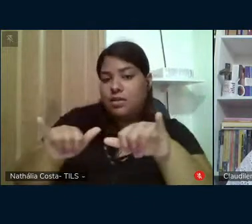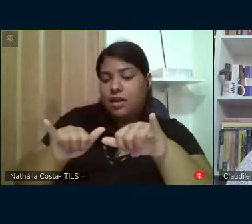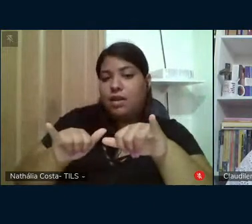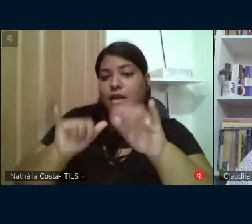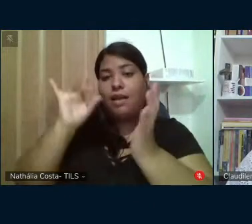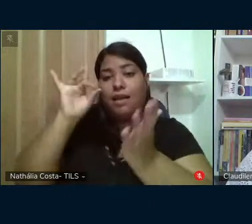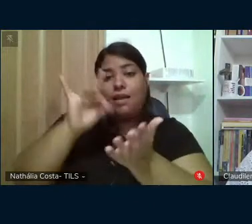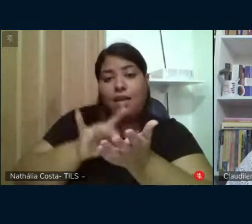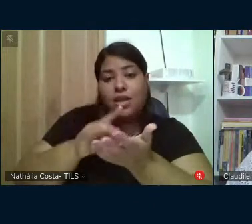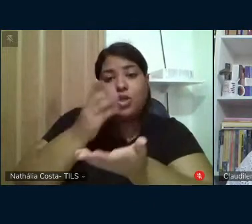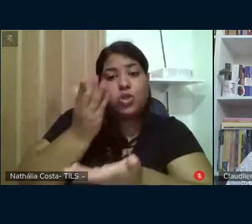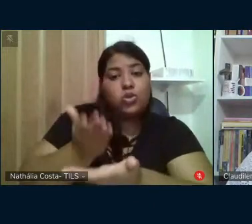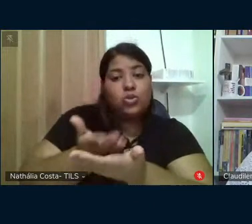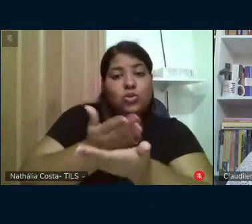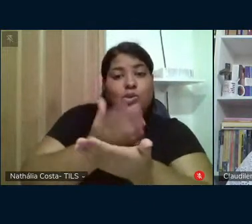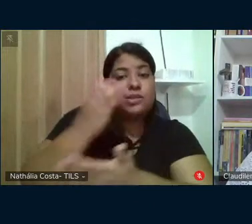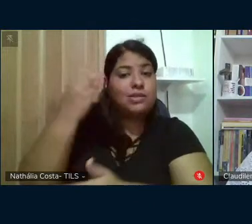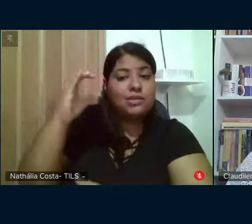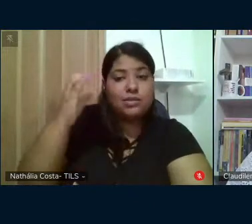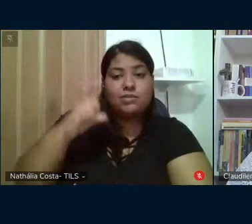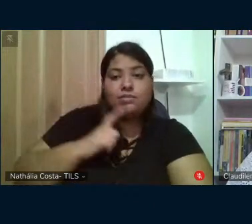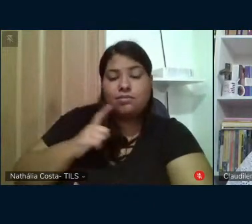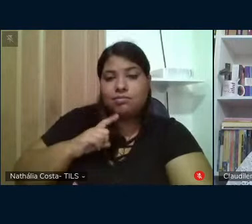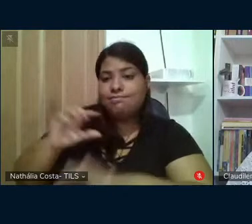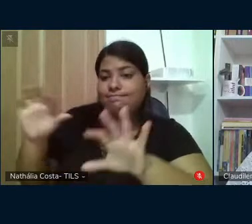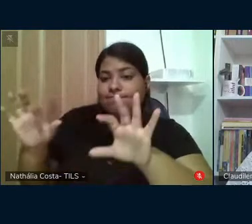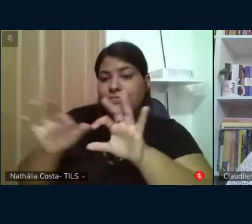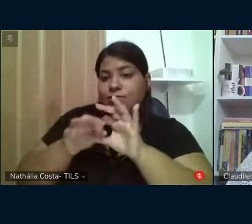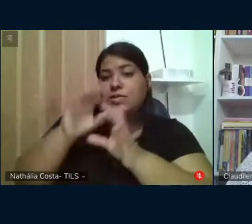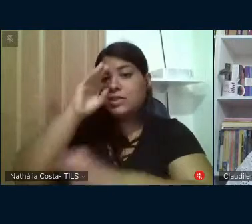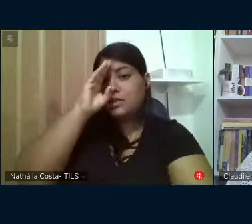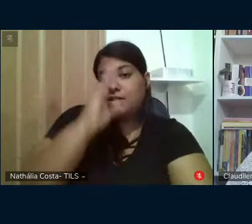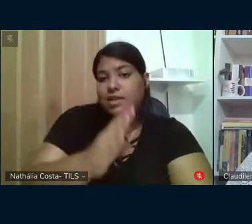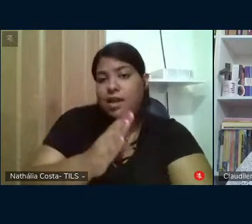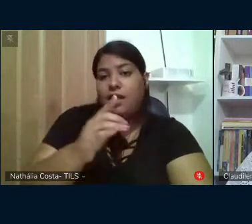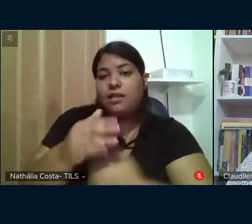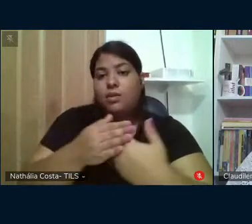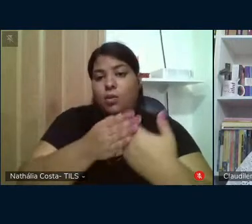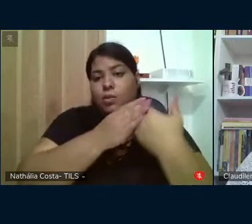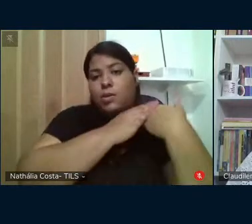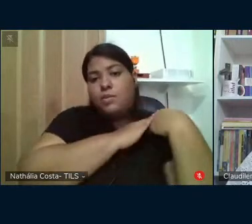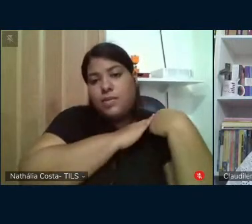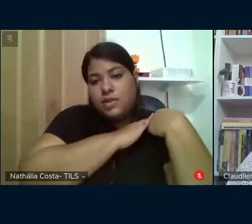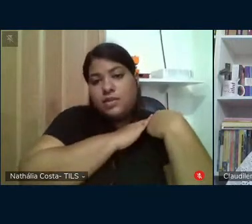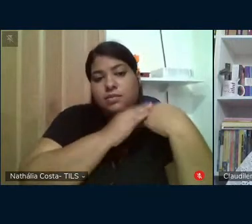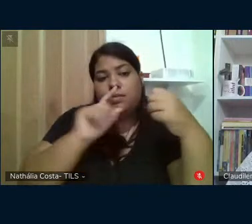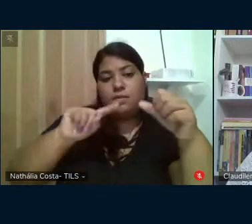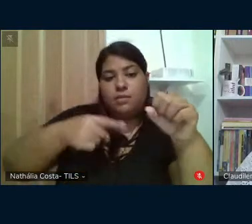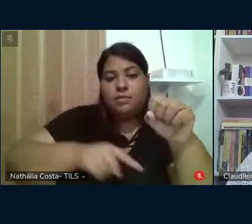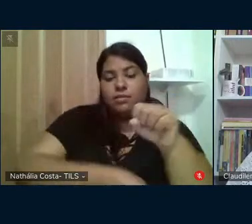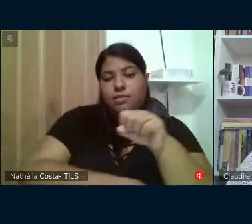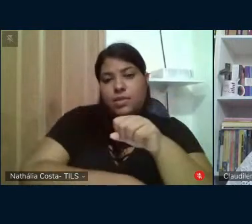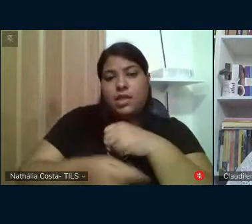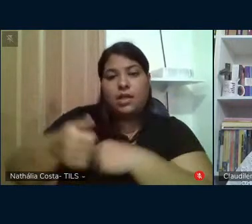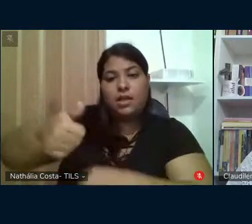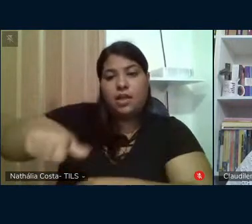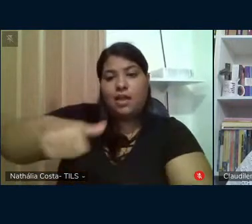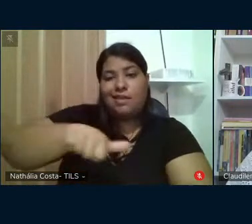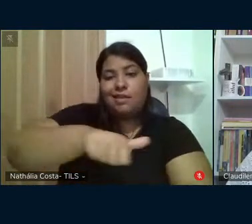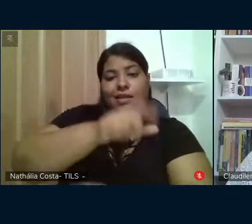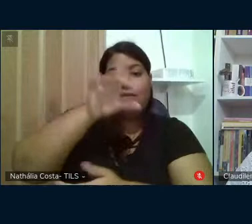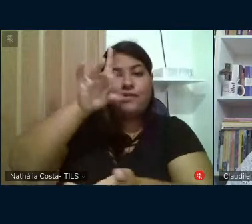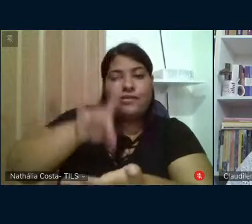realização de estudos científicos tem relação direta com esse compromisso por aprofundar a análise dos fatos,